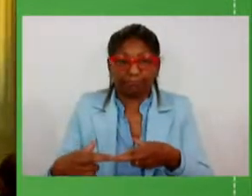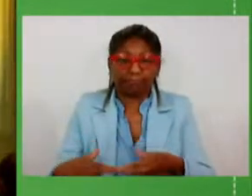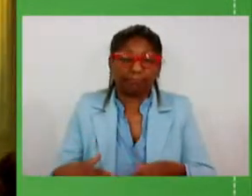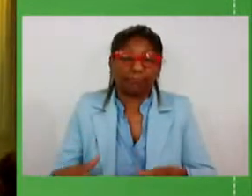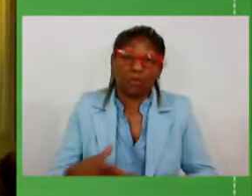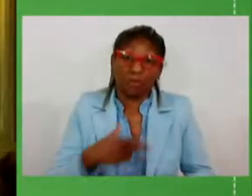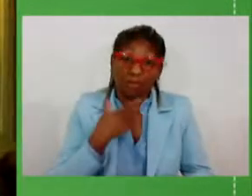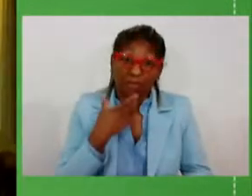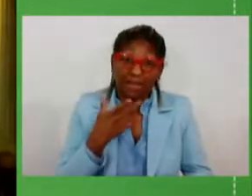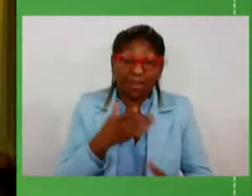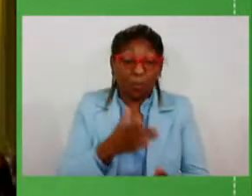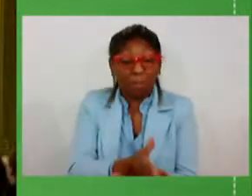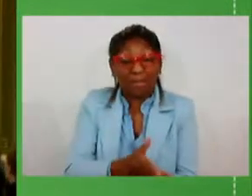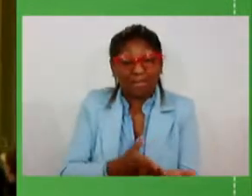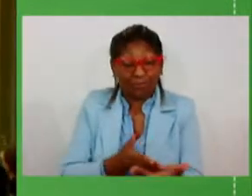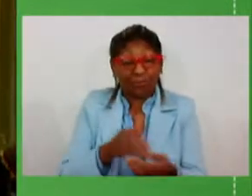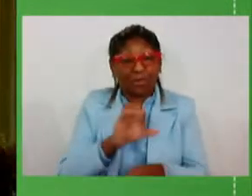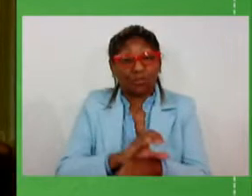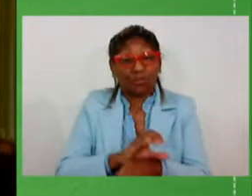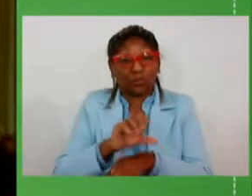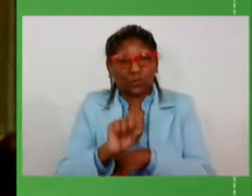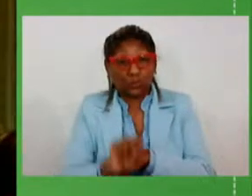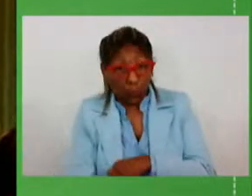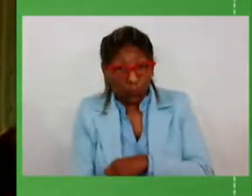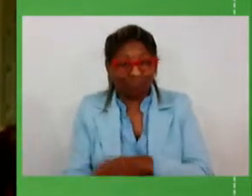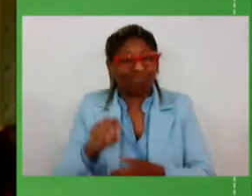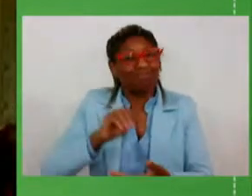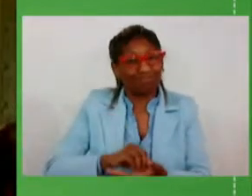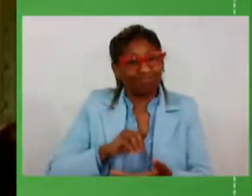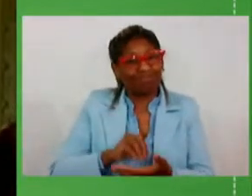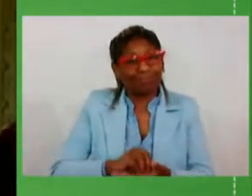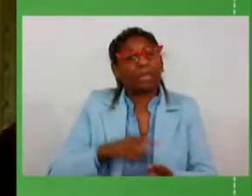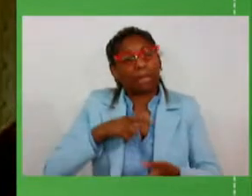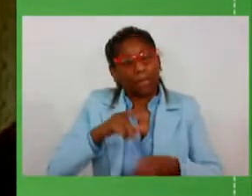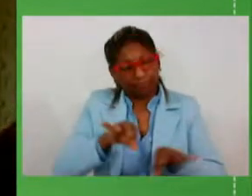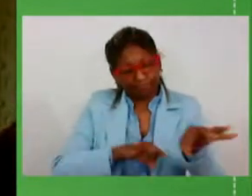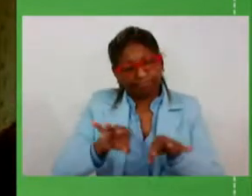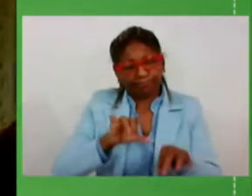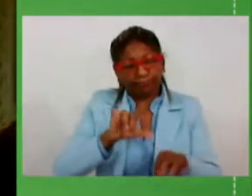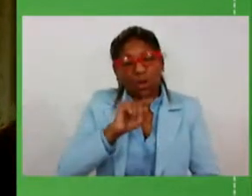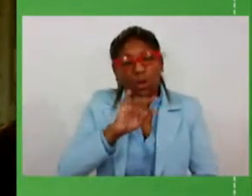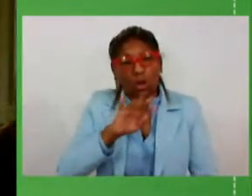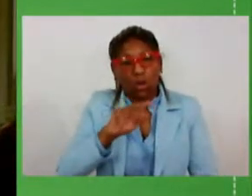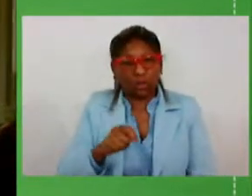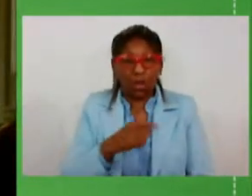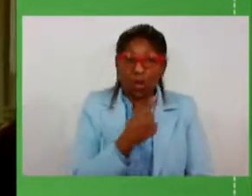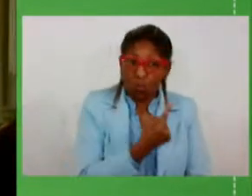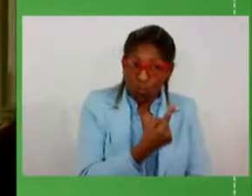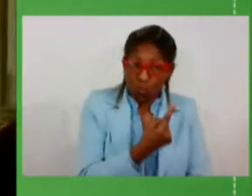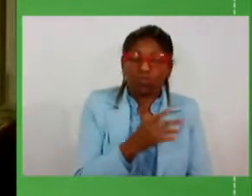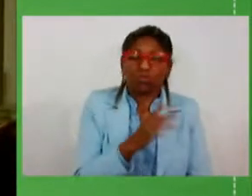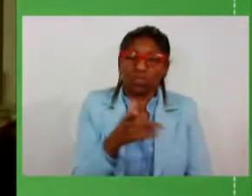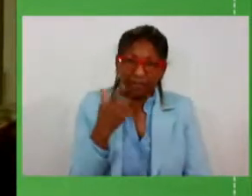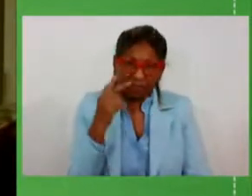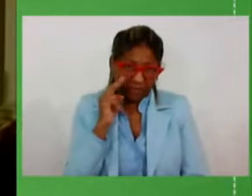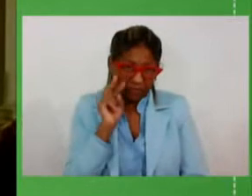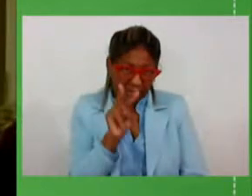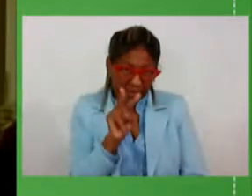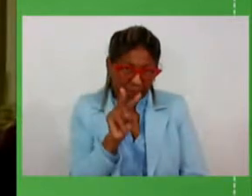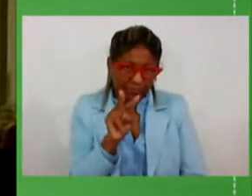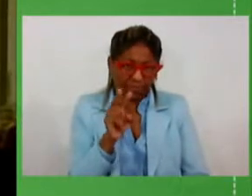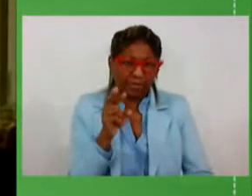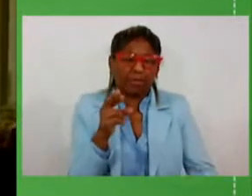pedaço de Cachoeira do Sul Rio Pardo está aqui previsto no lote 1 a gente já viu parte desta rodovia numa outra região